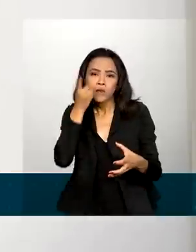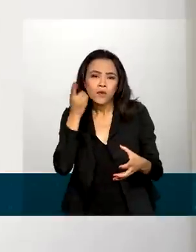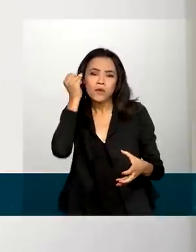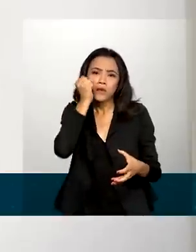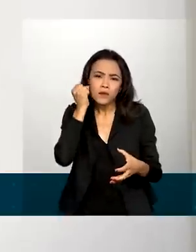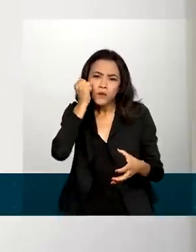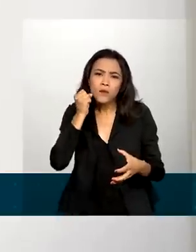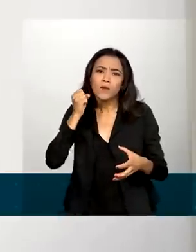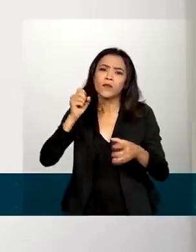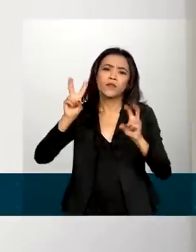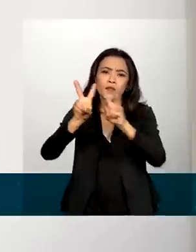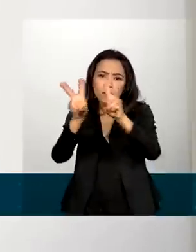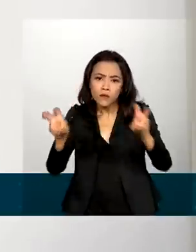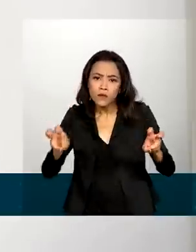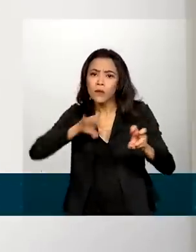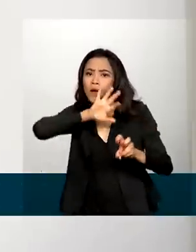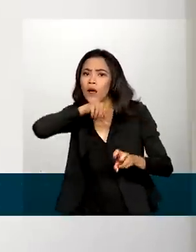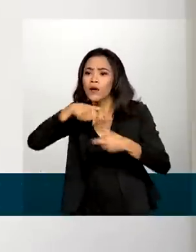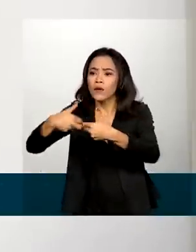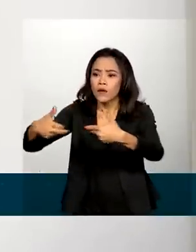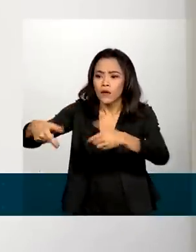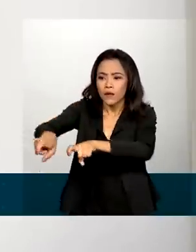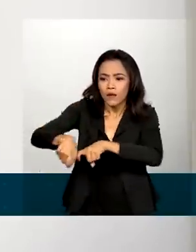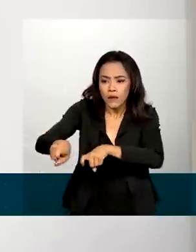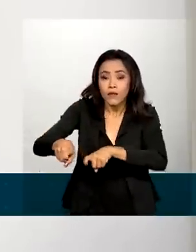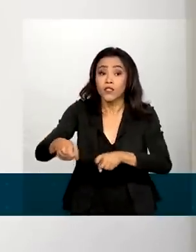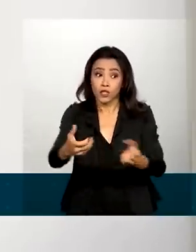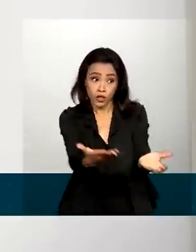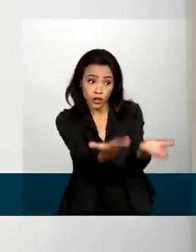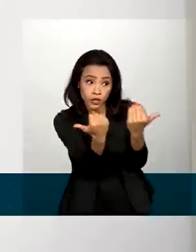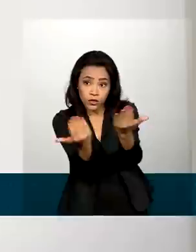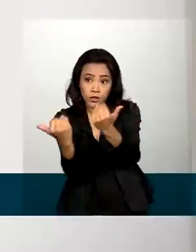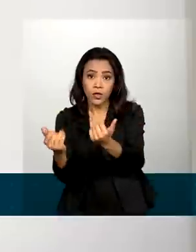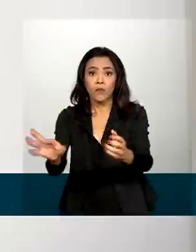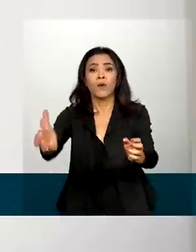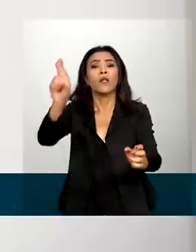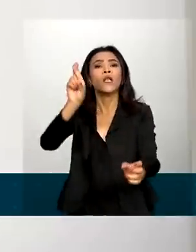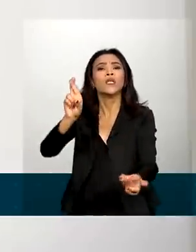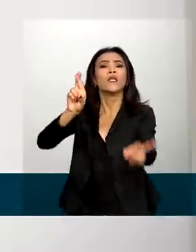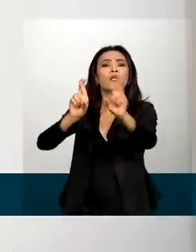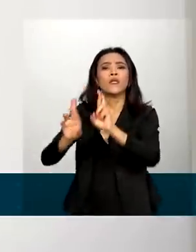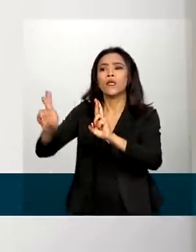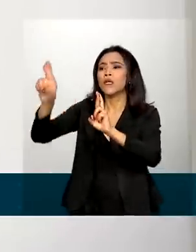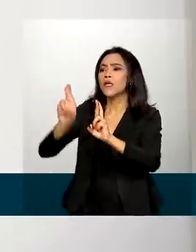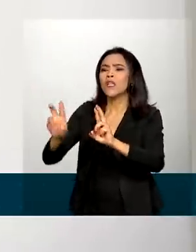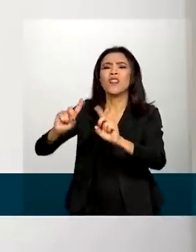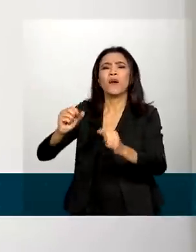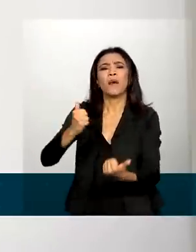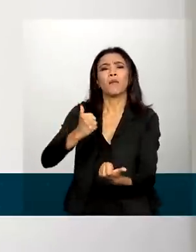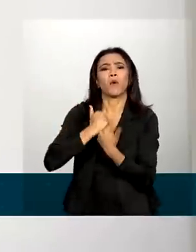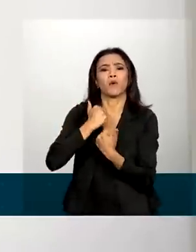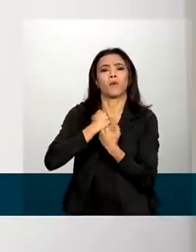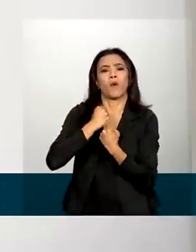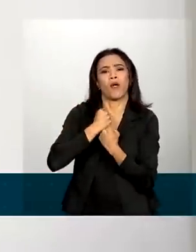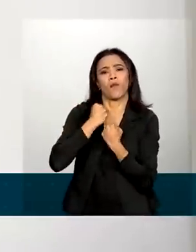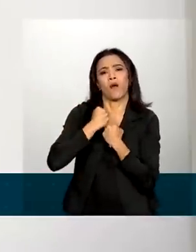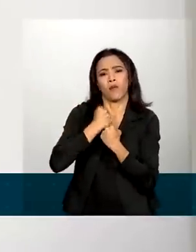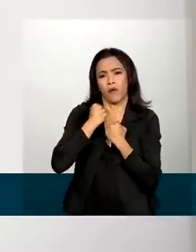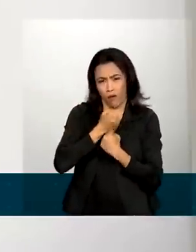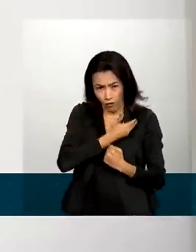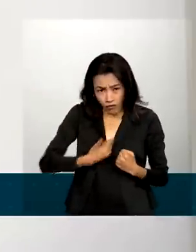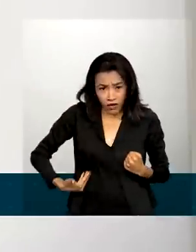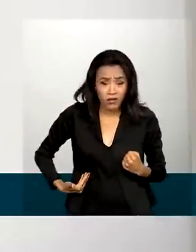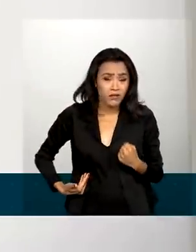Instituto Pensar Agro, que tragam lideranças não para apoiar o governo, mas que estejam